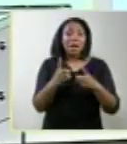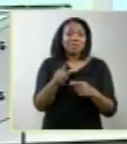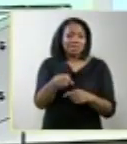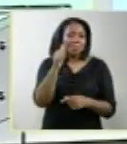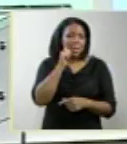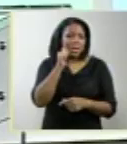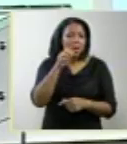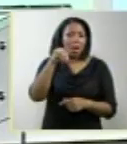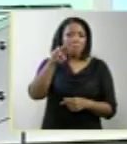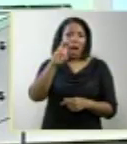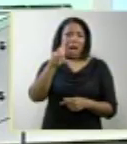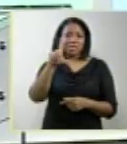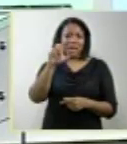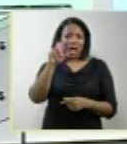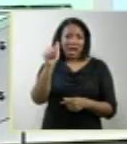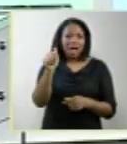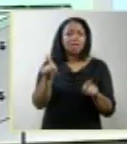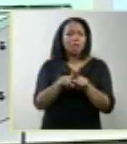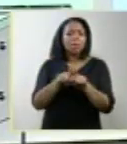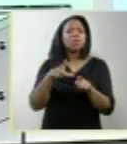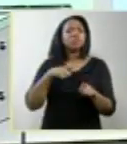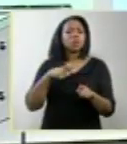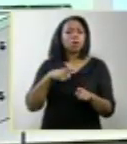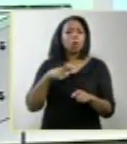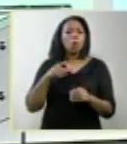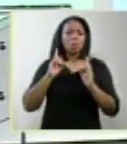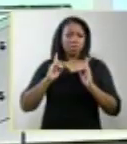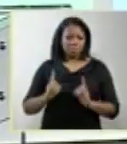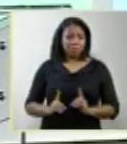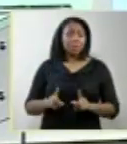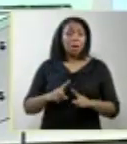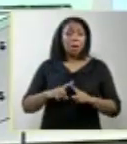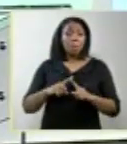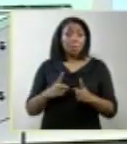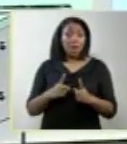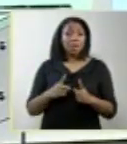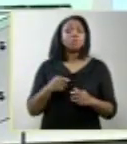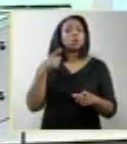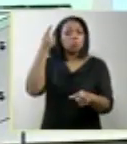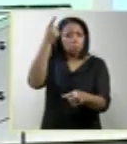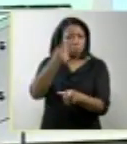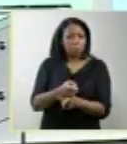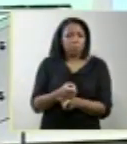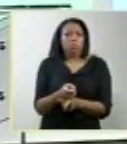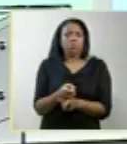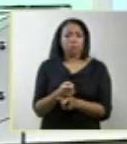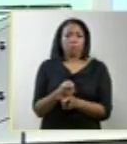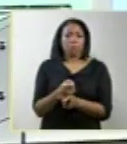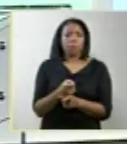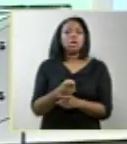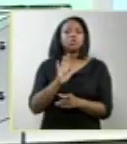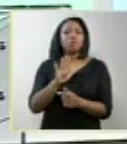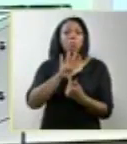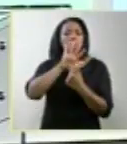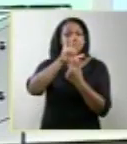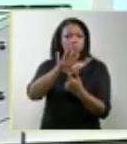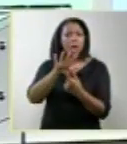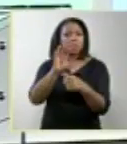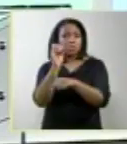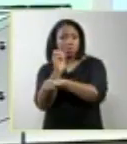cerebelar, com a deficiência importante de sua formação, mas facilmente detectável nas imagens